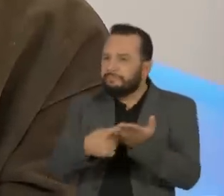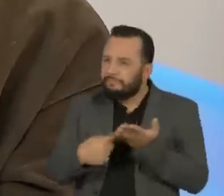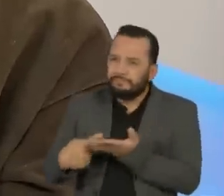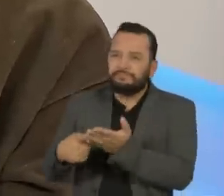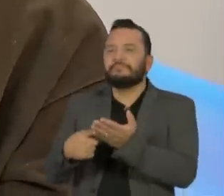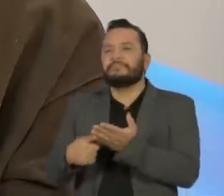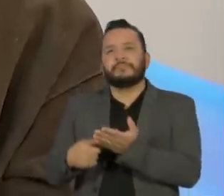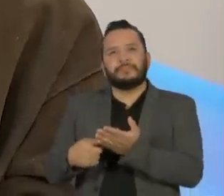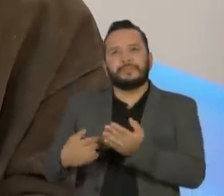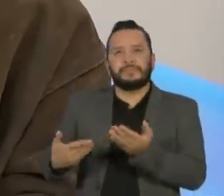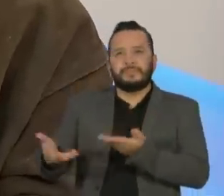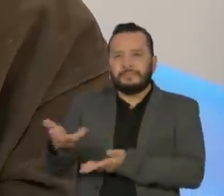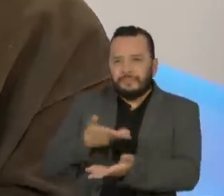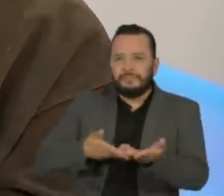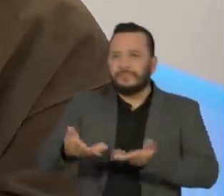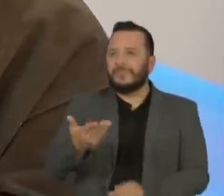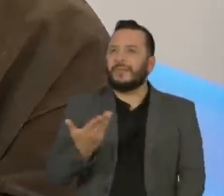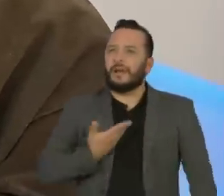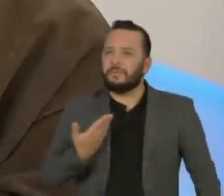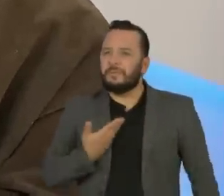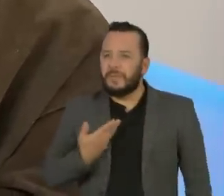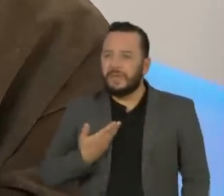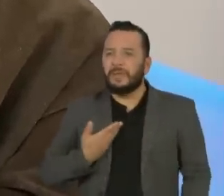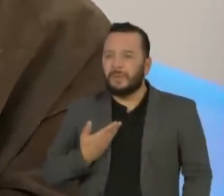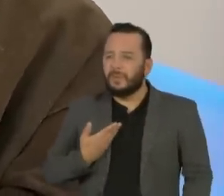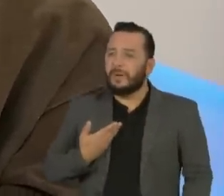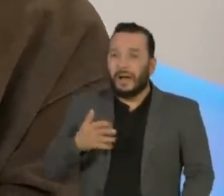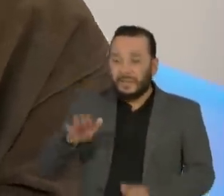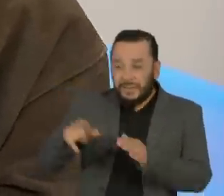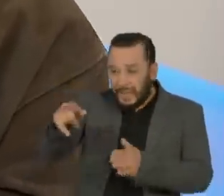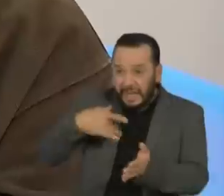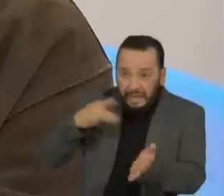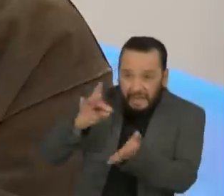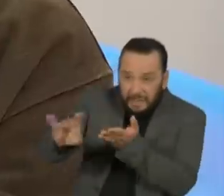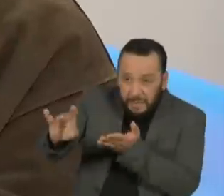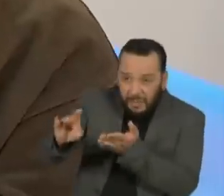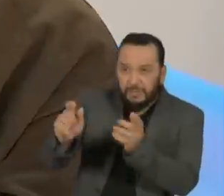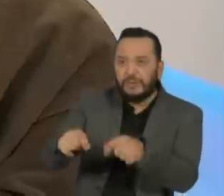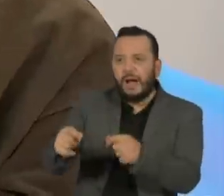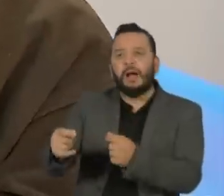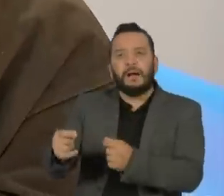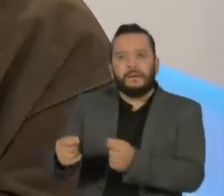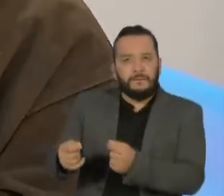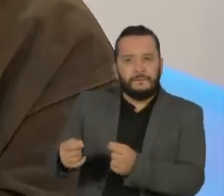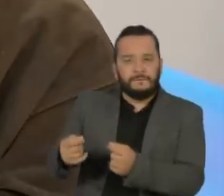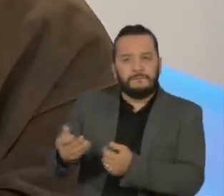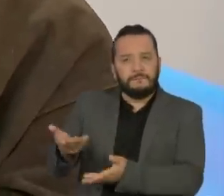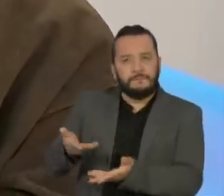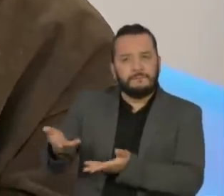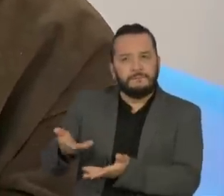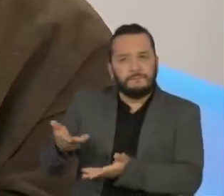coração, a gente pode encontrar um amigo, de repente, no adversário e exercer essa, e isso sim poderá dar mais